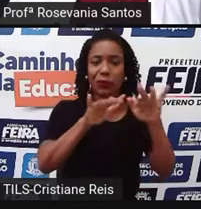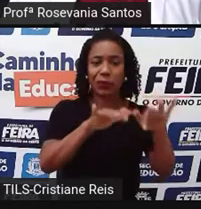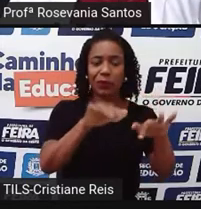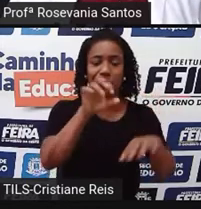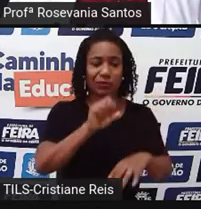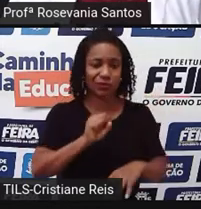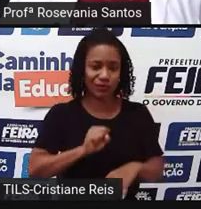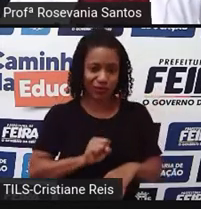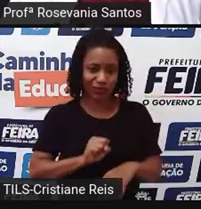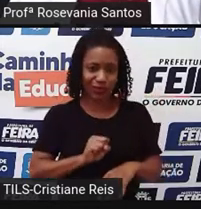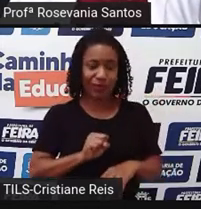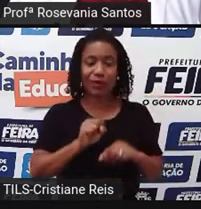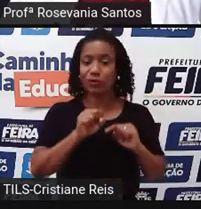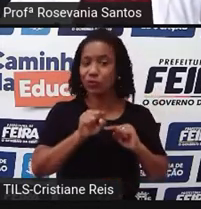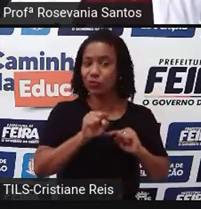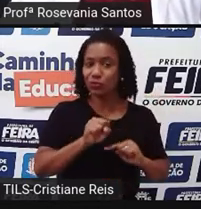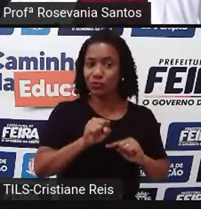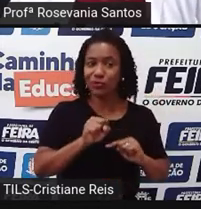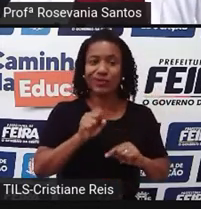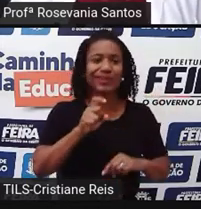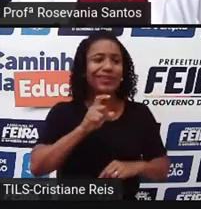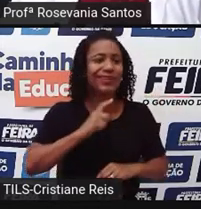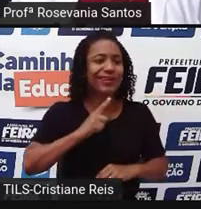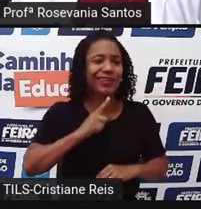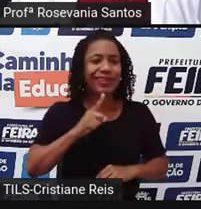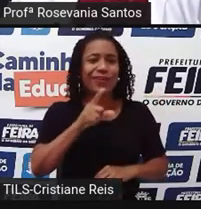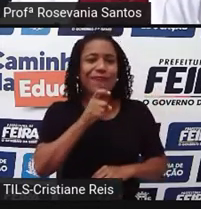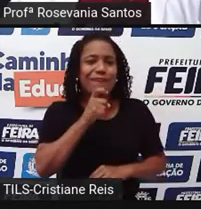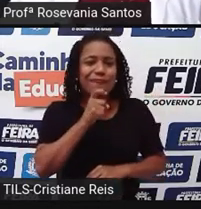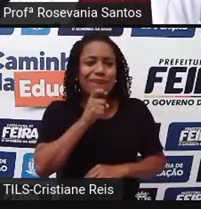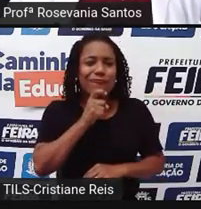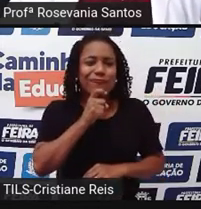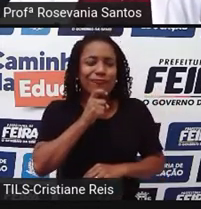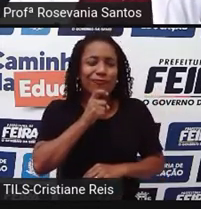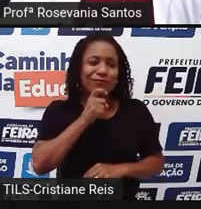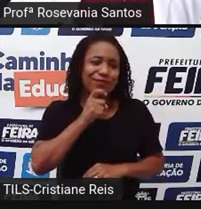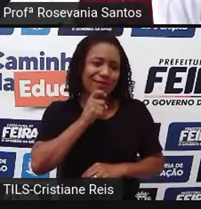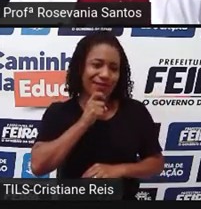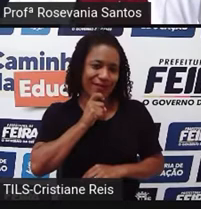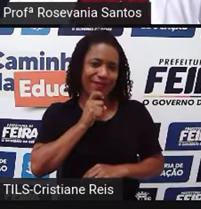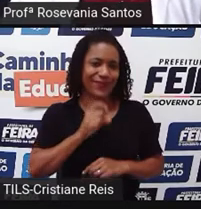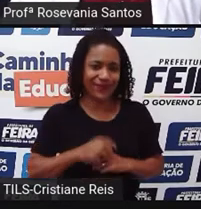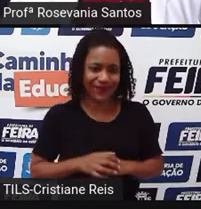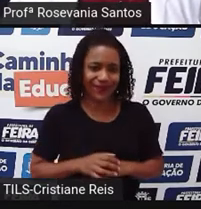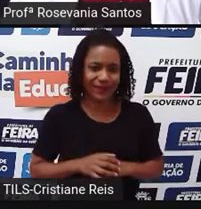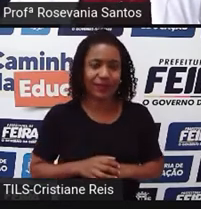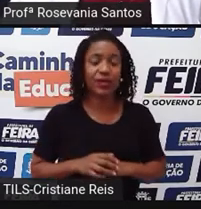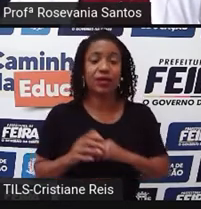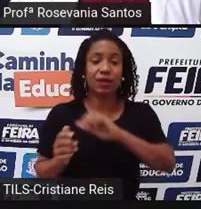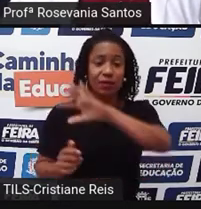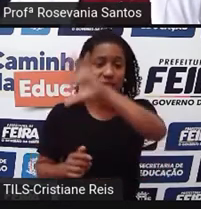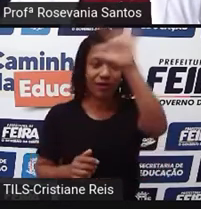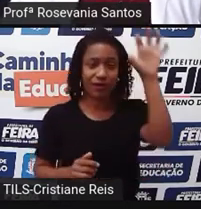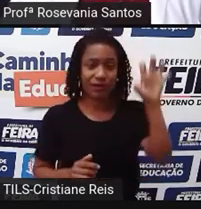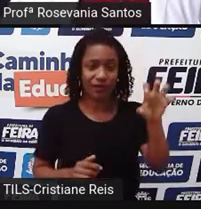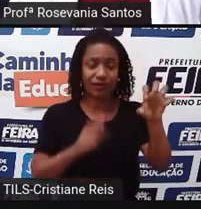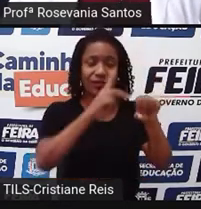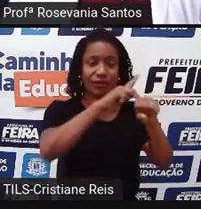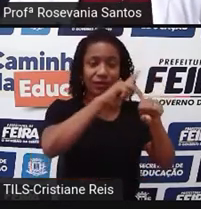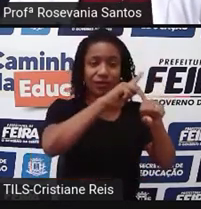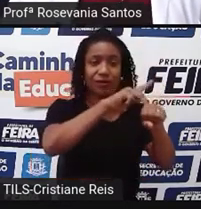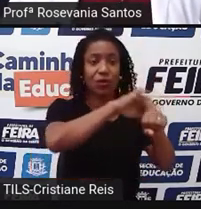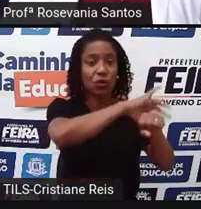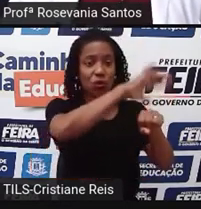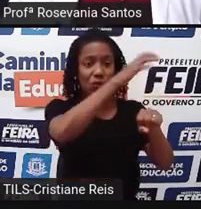do clima, que aqui é a parte mais fria, né? Do clima mais frio do nosso país. E aqui essa área, né? Dos grandes planaltos, essas coisas assim,